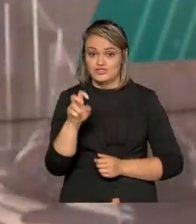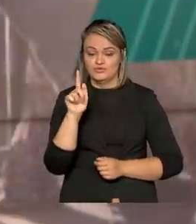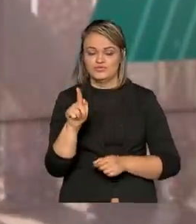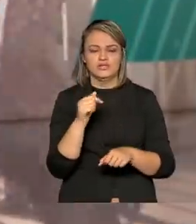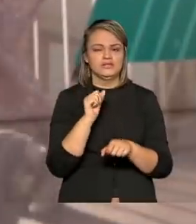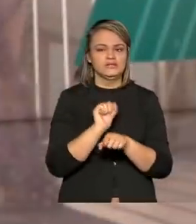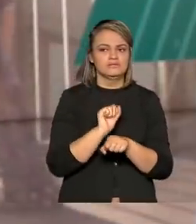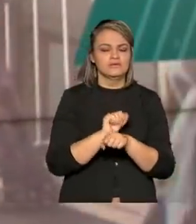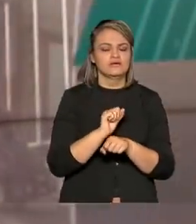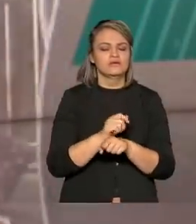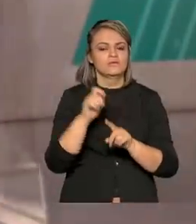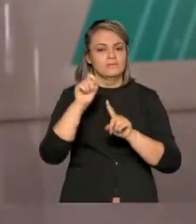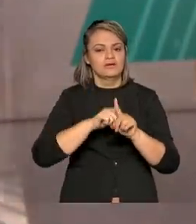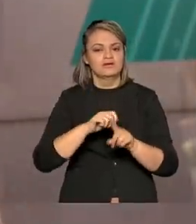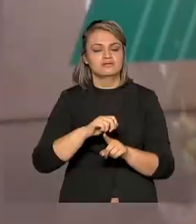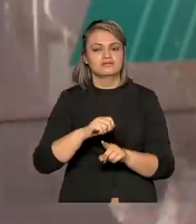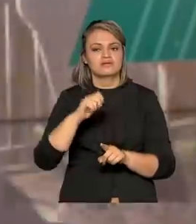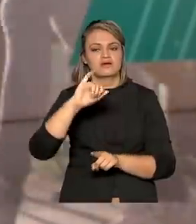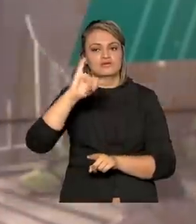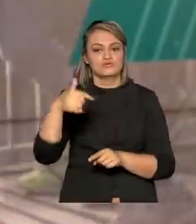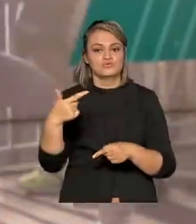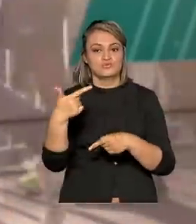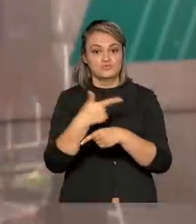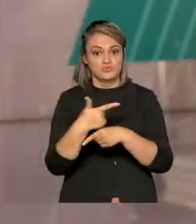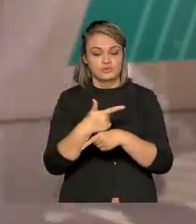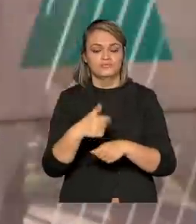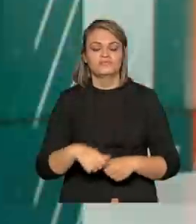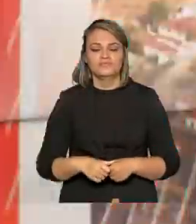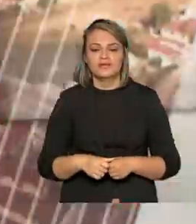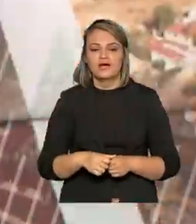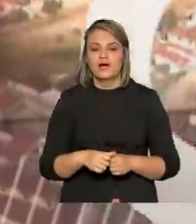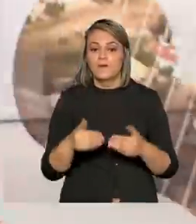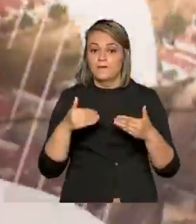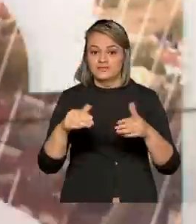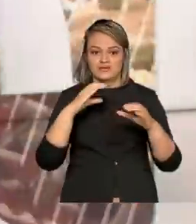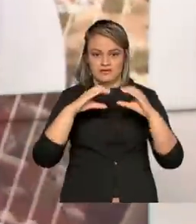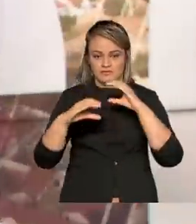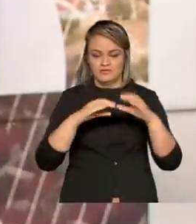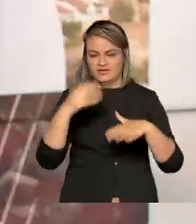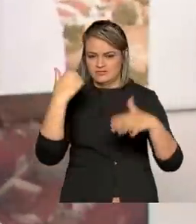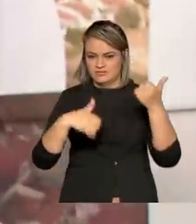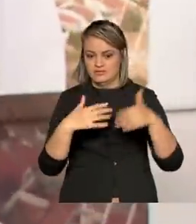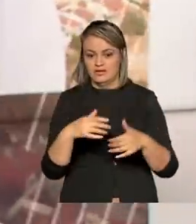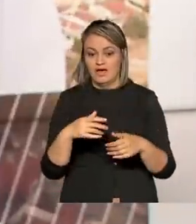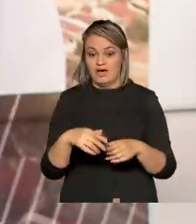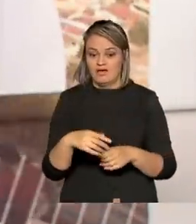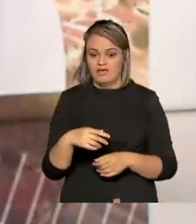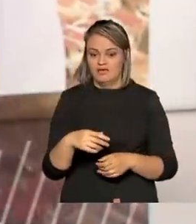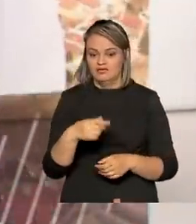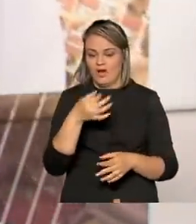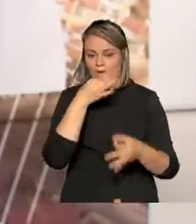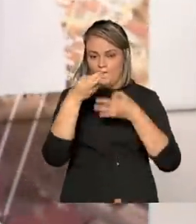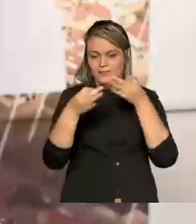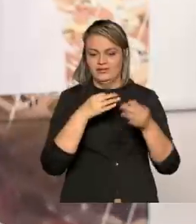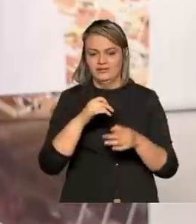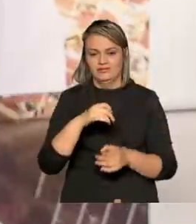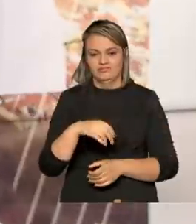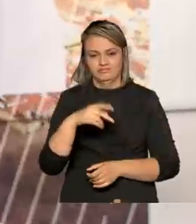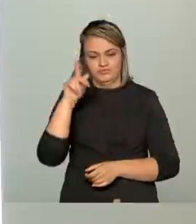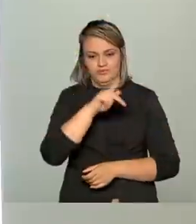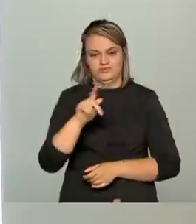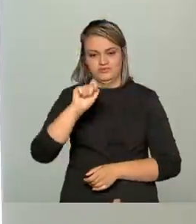para julho deste ano, segundo o Ministério das Comunicações. Ricardo Caldas comenta a importância dessa nova tecnologia para o Brasil.